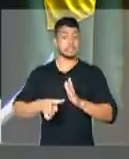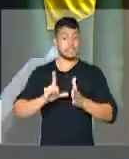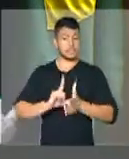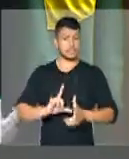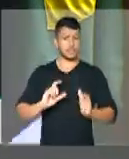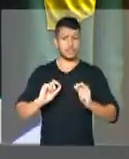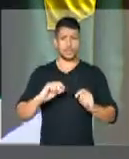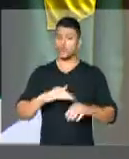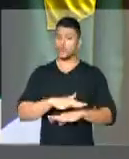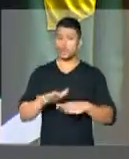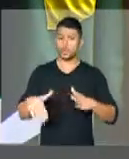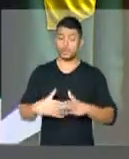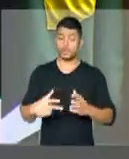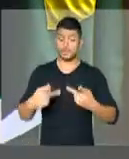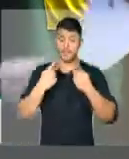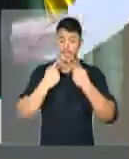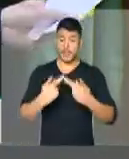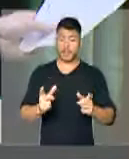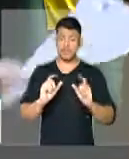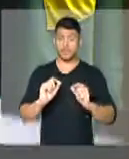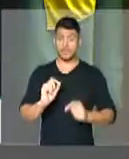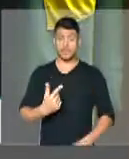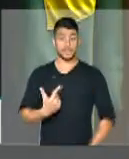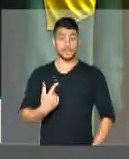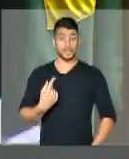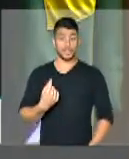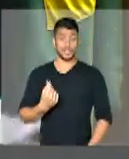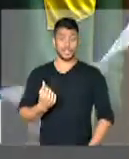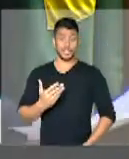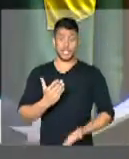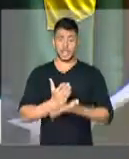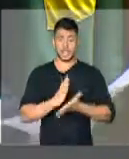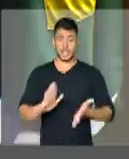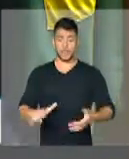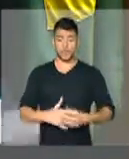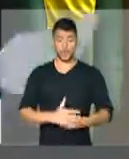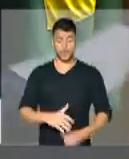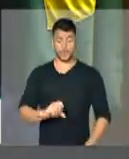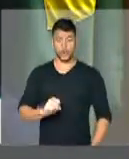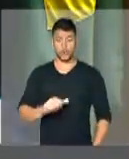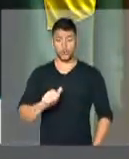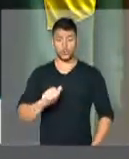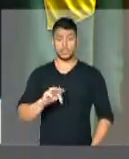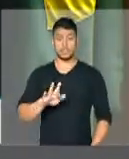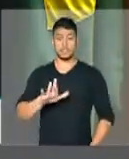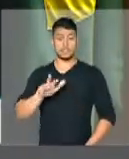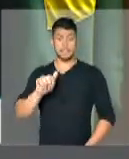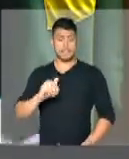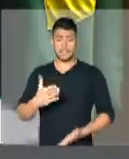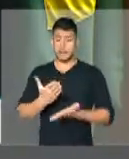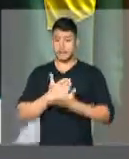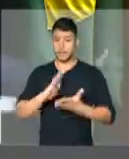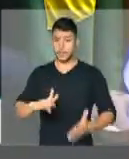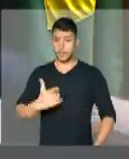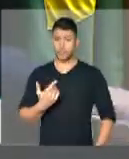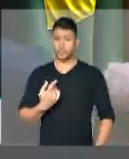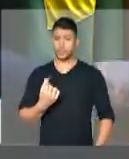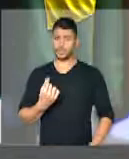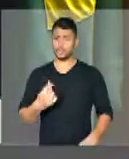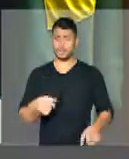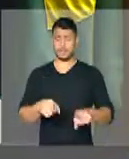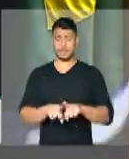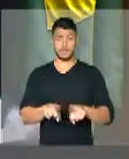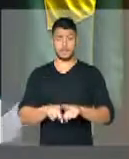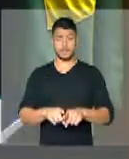constatação. Todos diziam, o dinheiro acabou. A safra acabou e o dinheiro também. Vendemos a